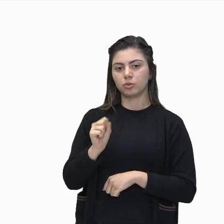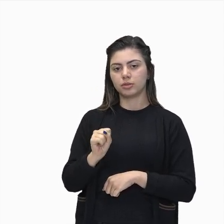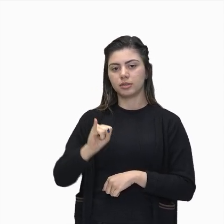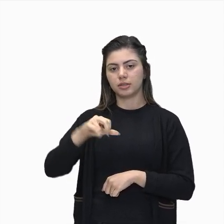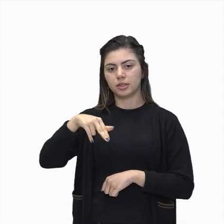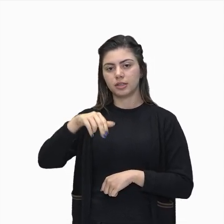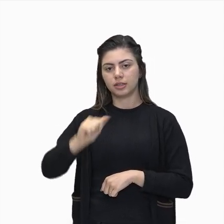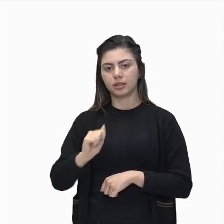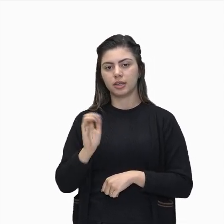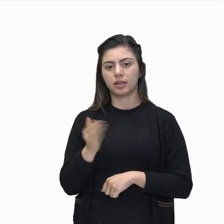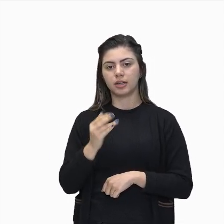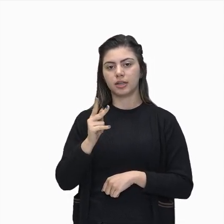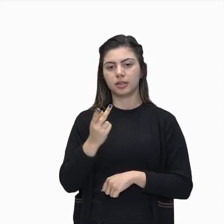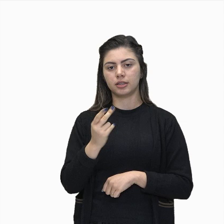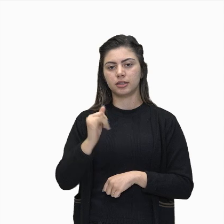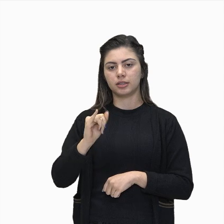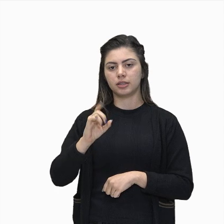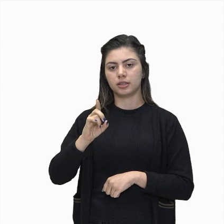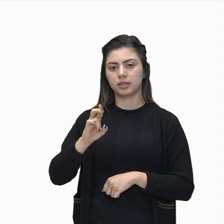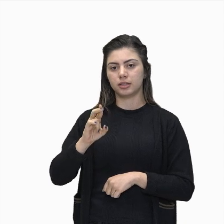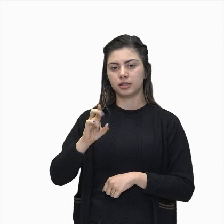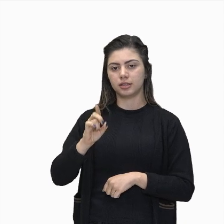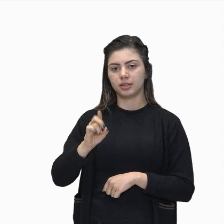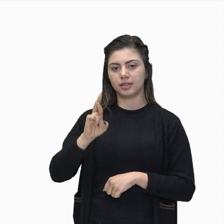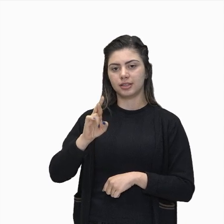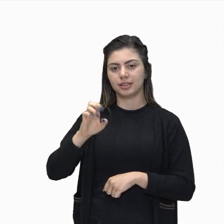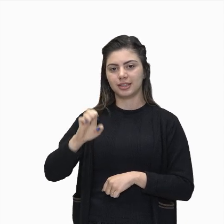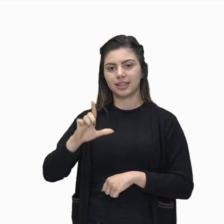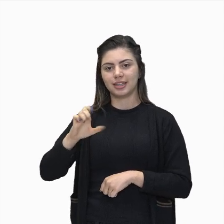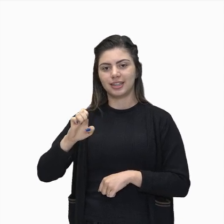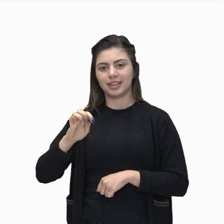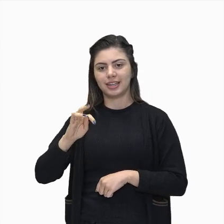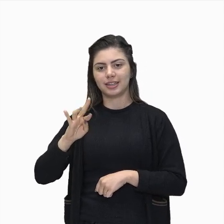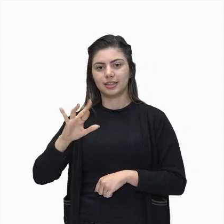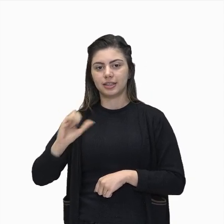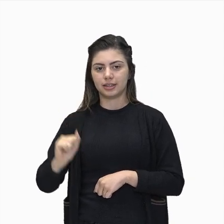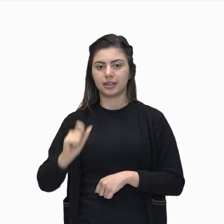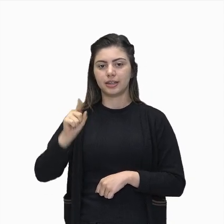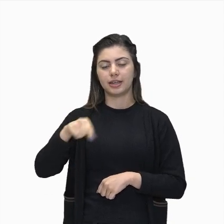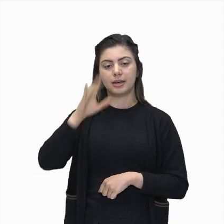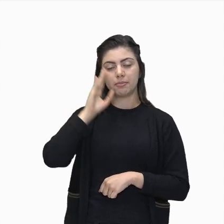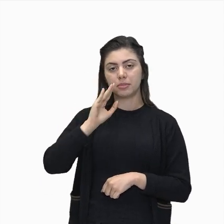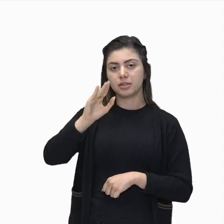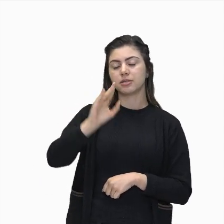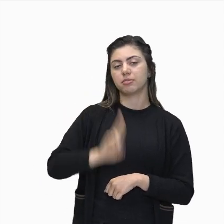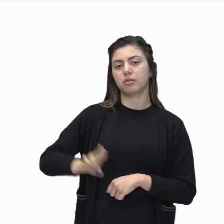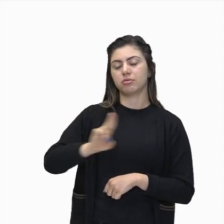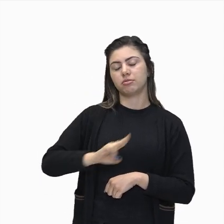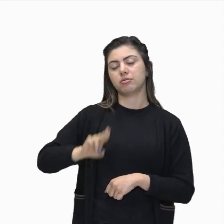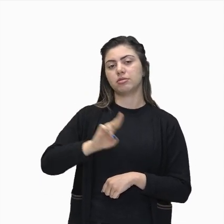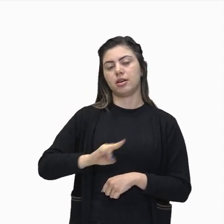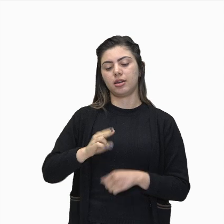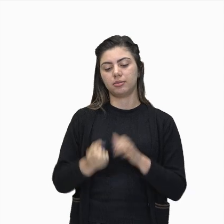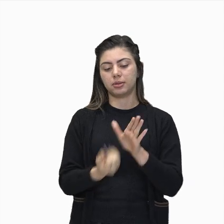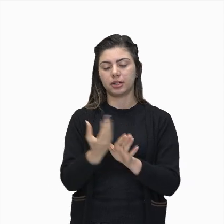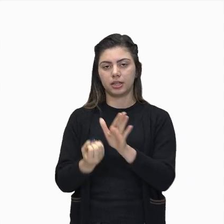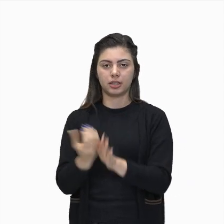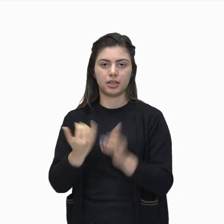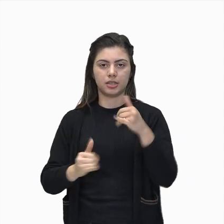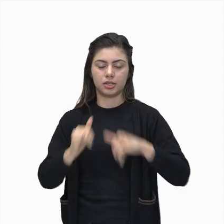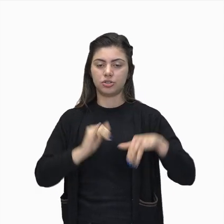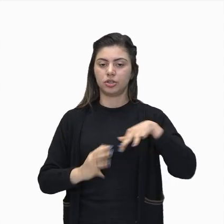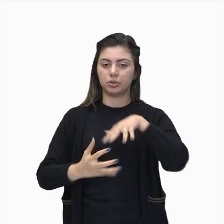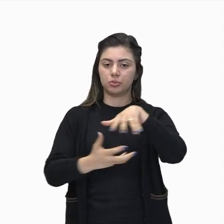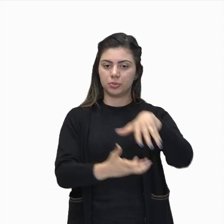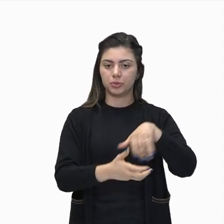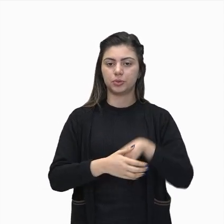principais fontes de energia utilizadas no mundo, tá, pessoal? A usina hidrelétrica é também